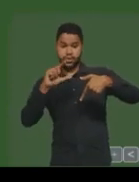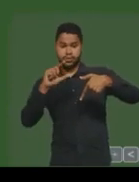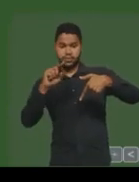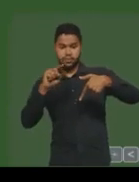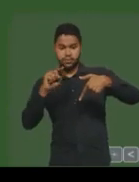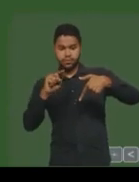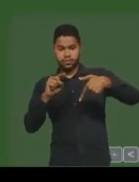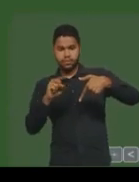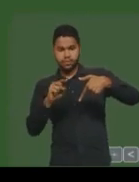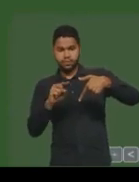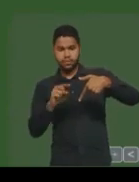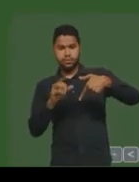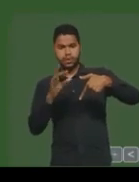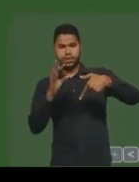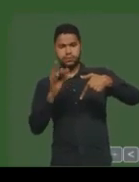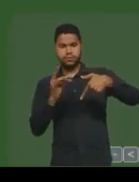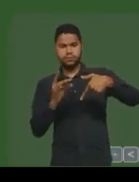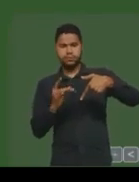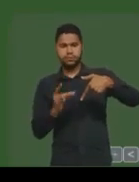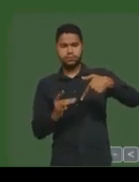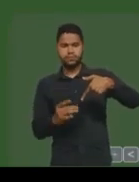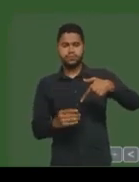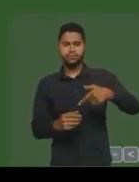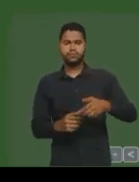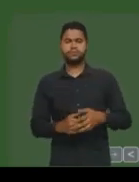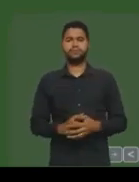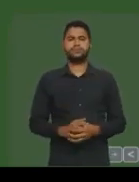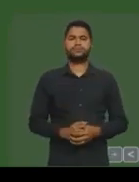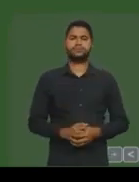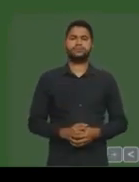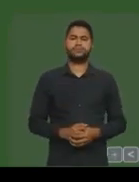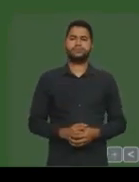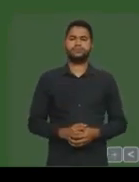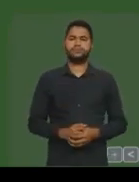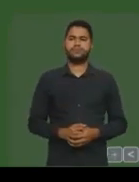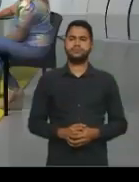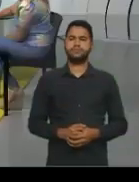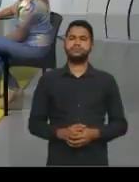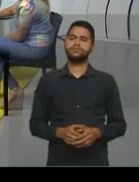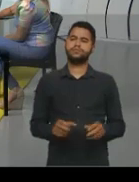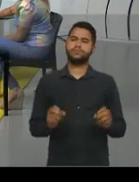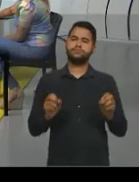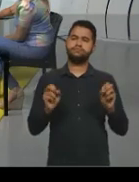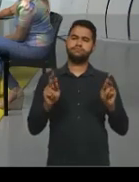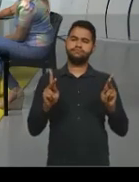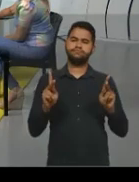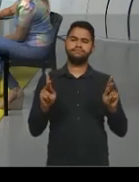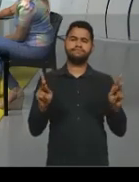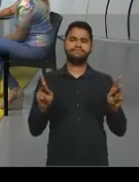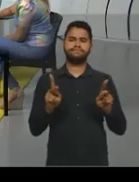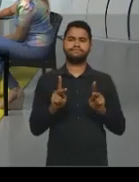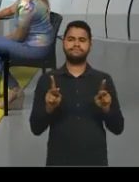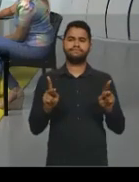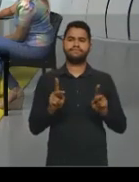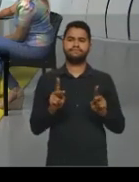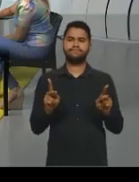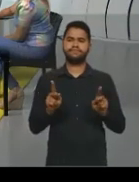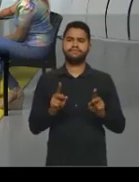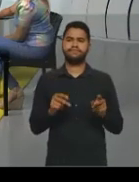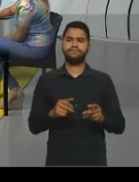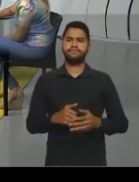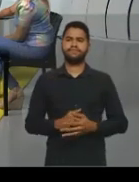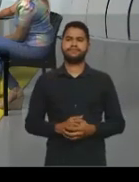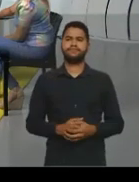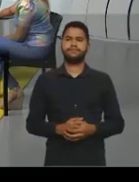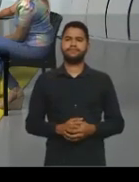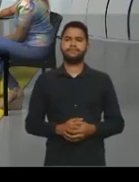mais detalhes. Ok? Obrigada, professora. Deixa eu apagar aqui.